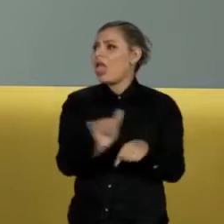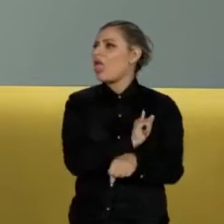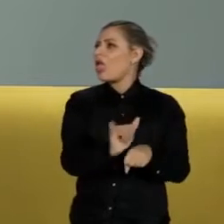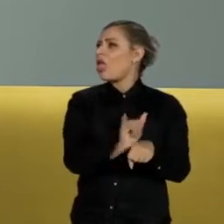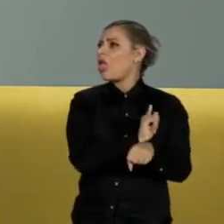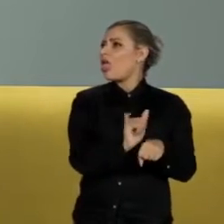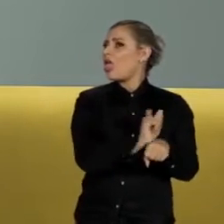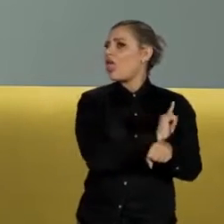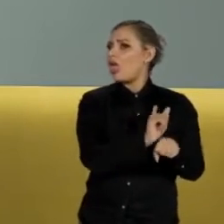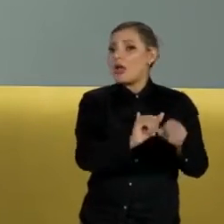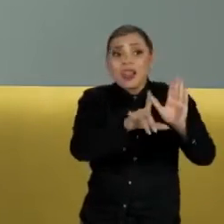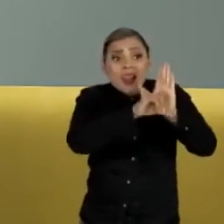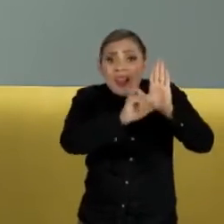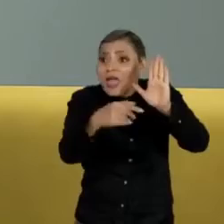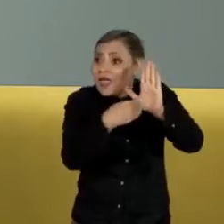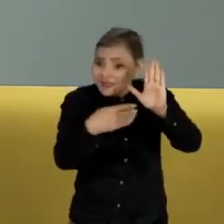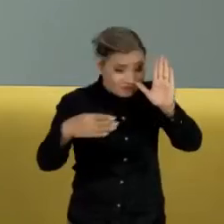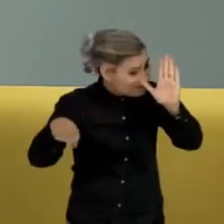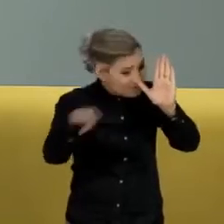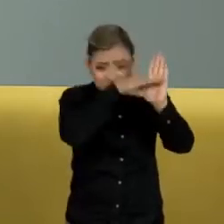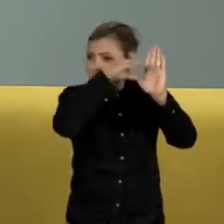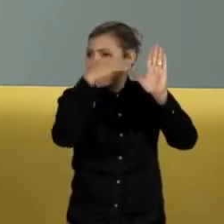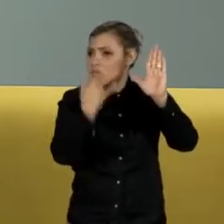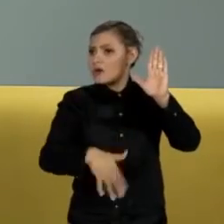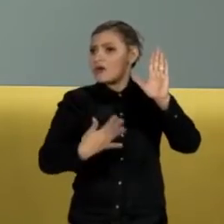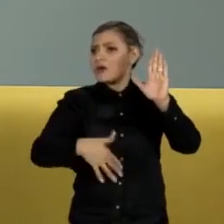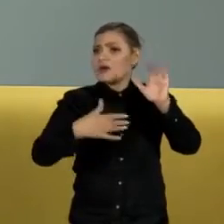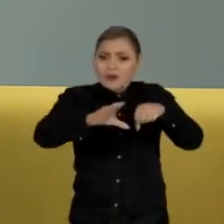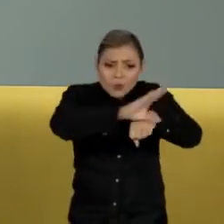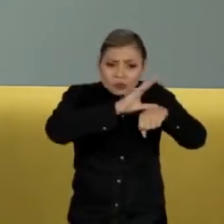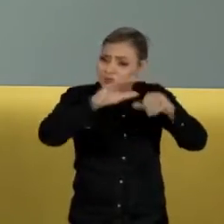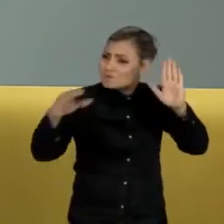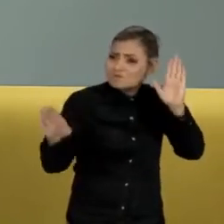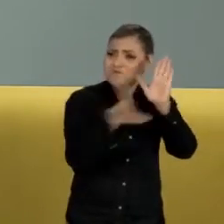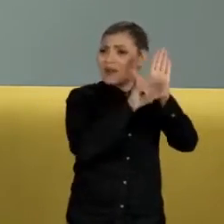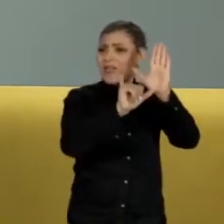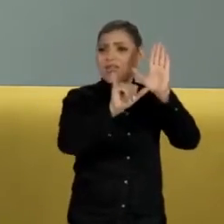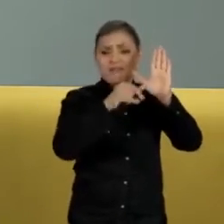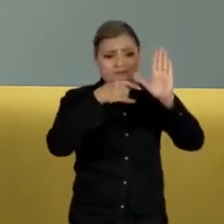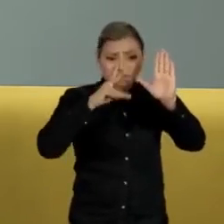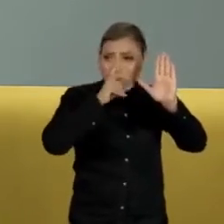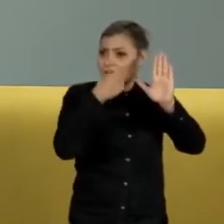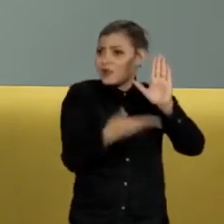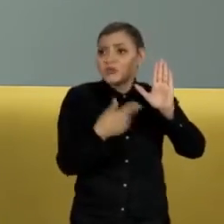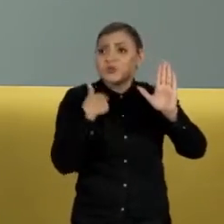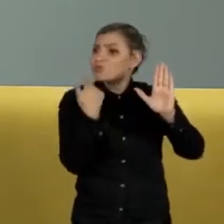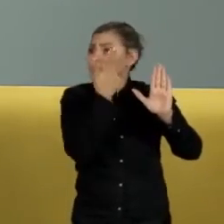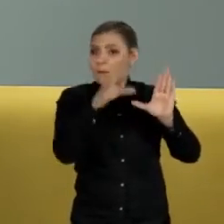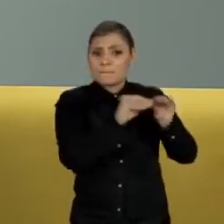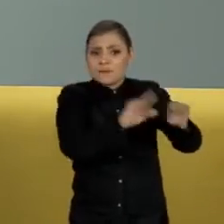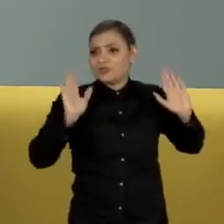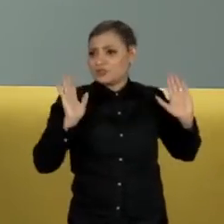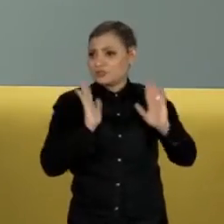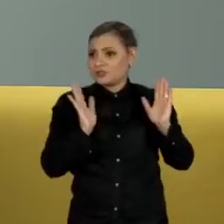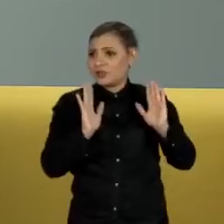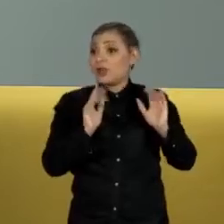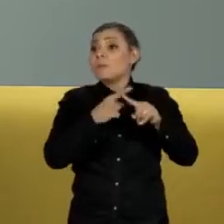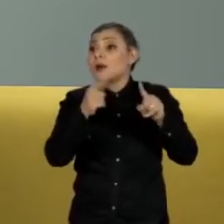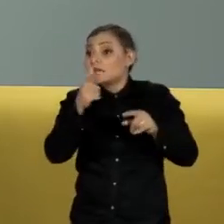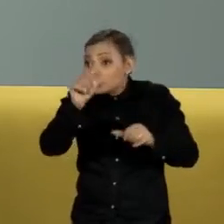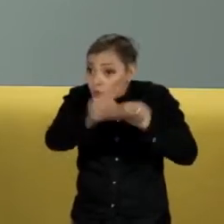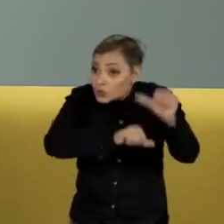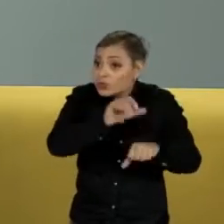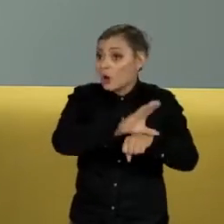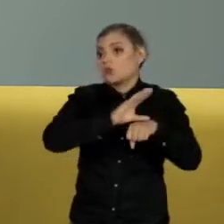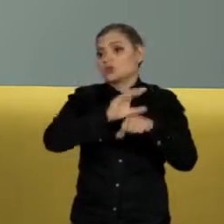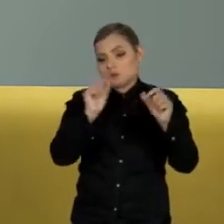cláusula pétrea, que é a presunção de não culpabilidade. Não cabe só por outra Constituição.